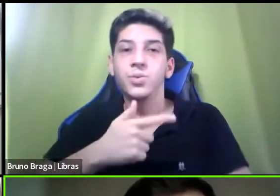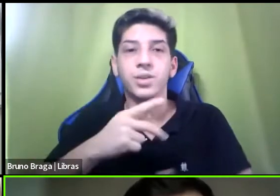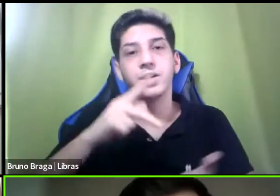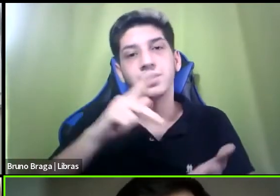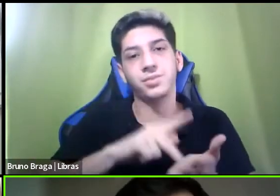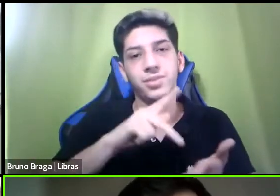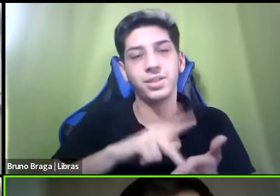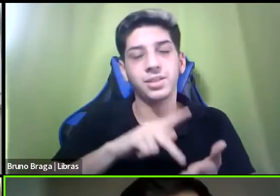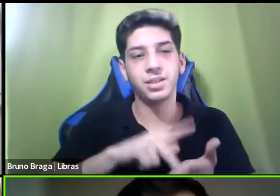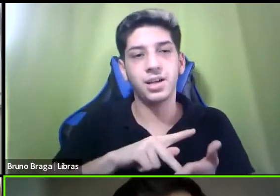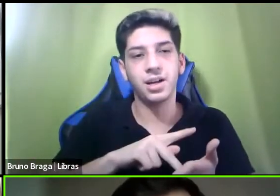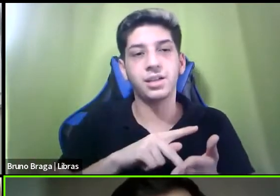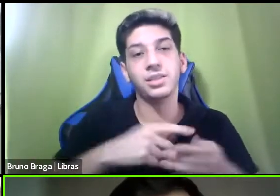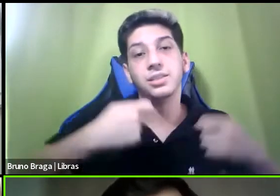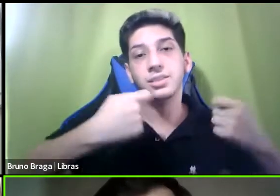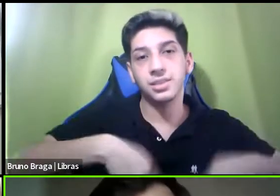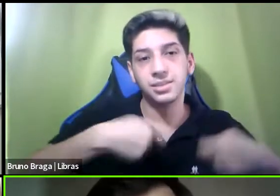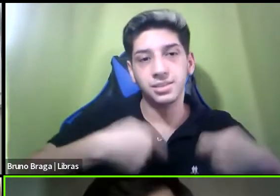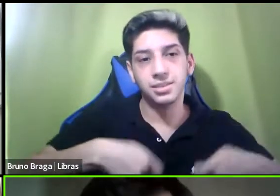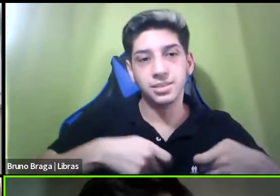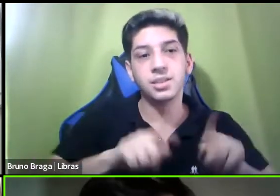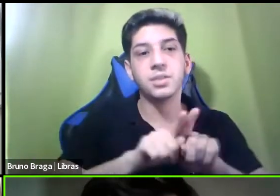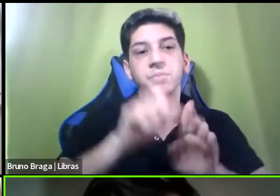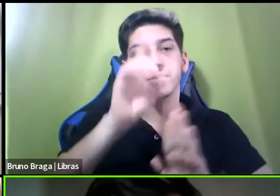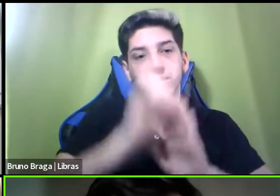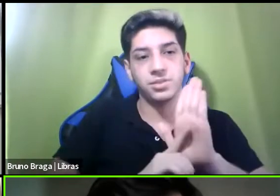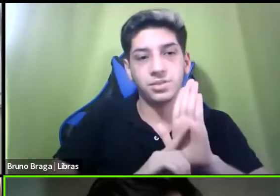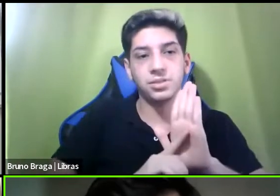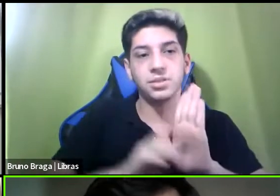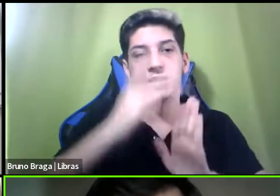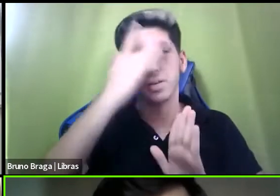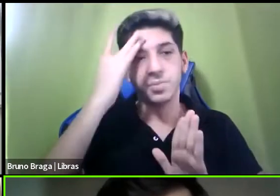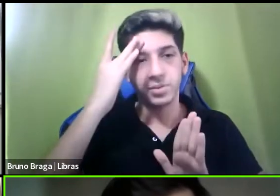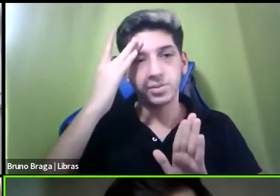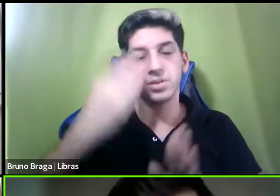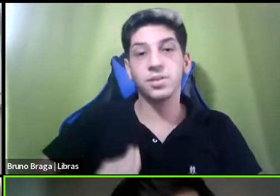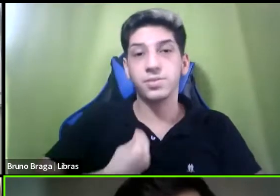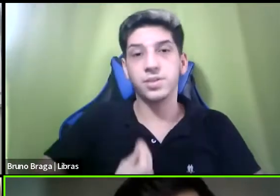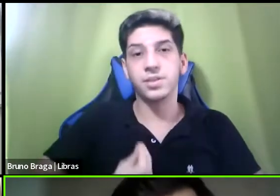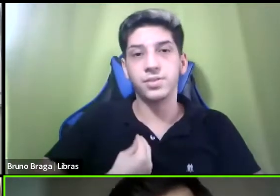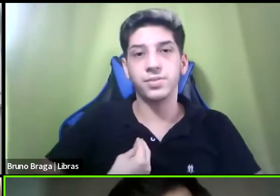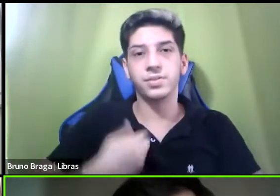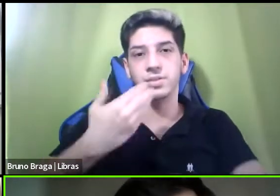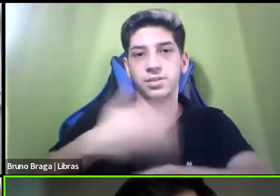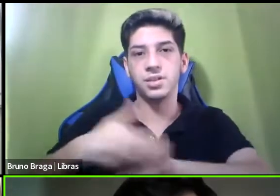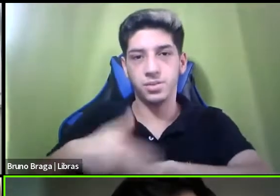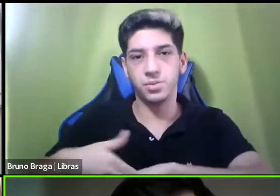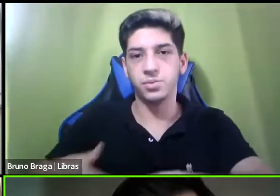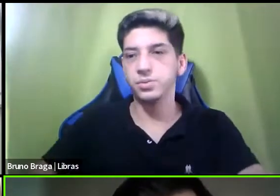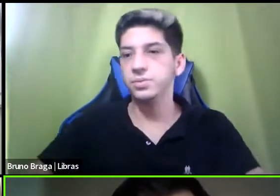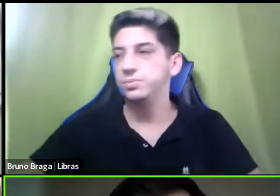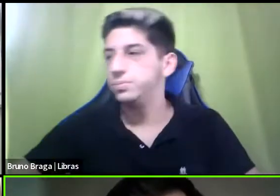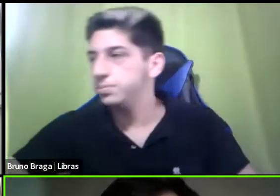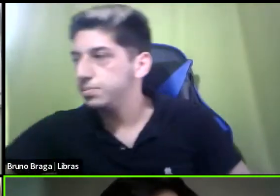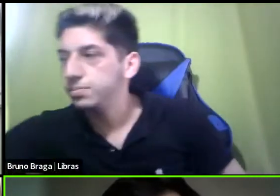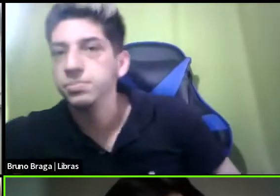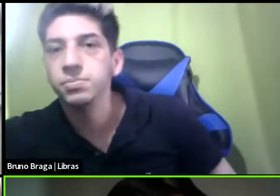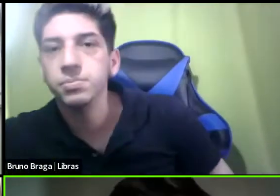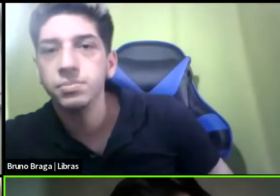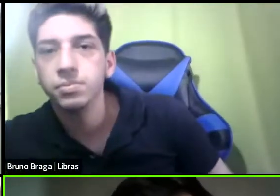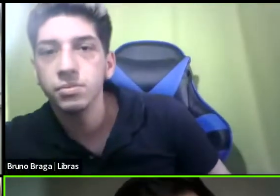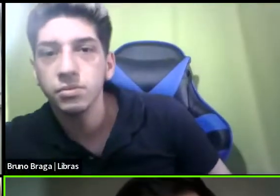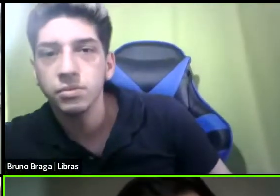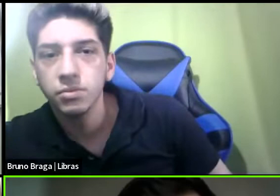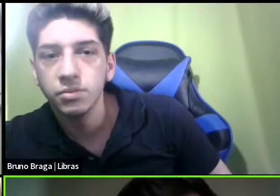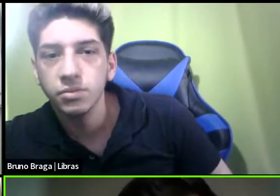as necessidades e direitos das pessoas em situação de rua então nós temos um conjunto de dados que são